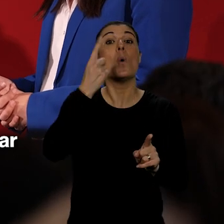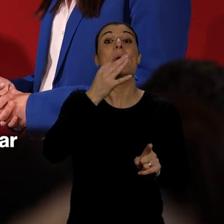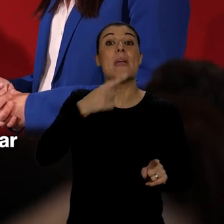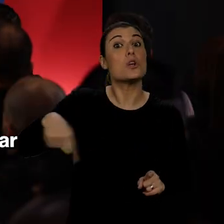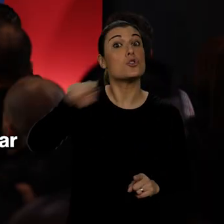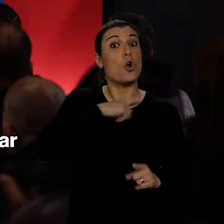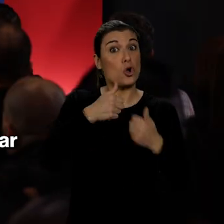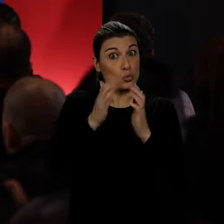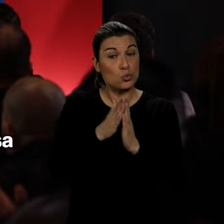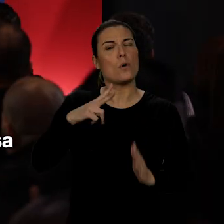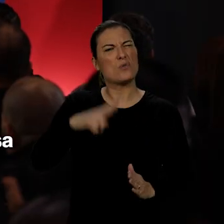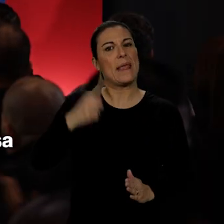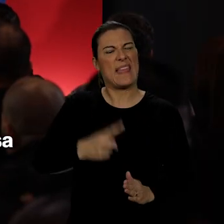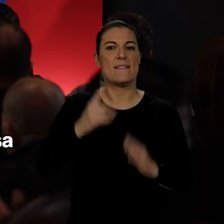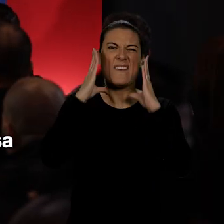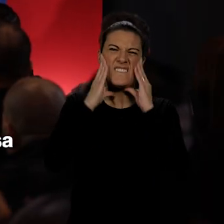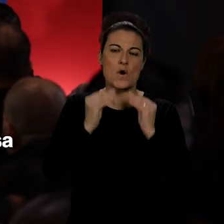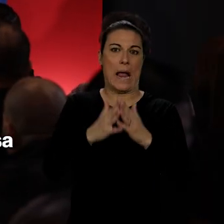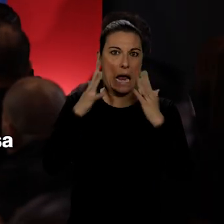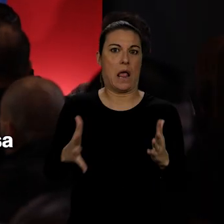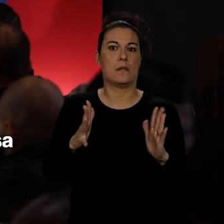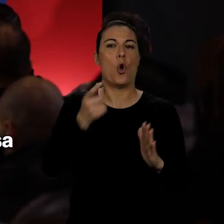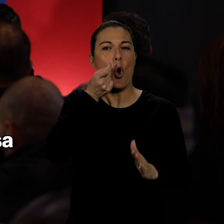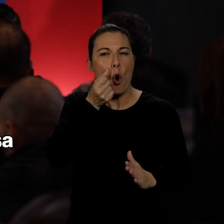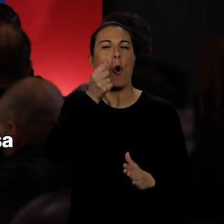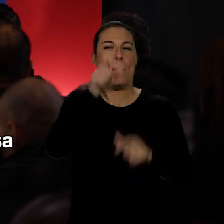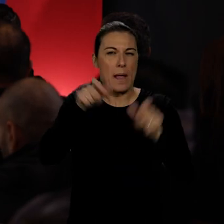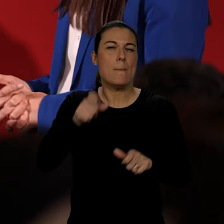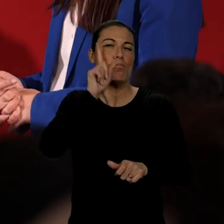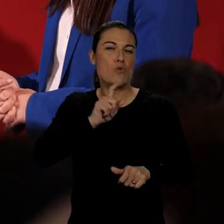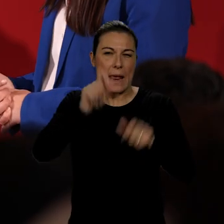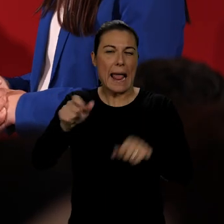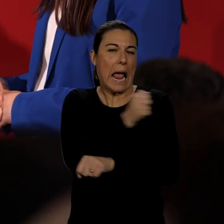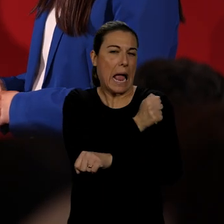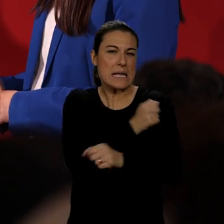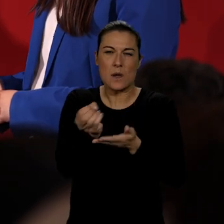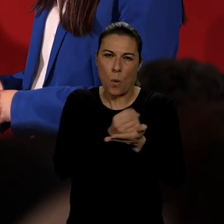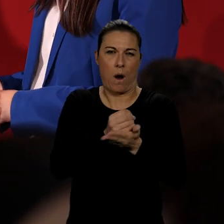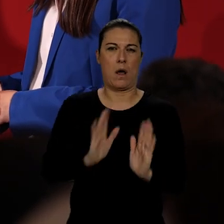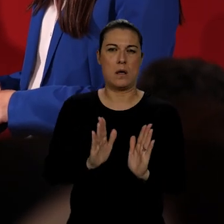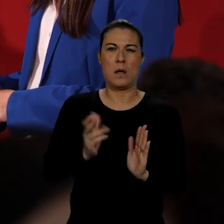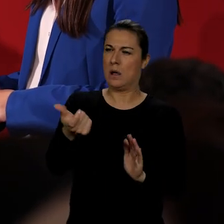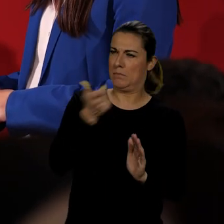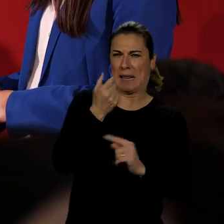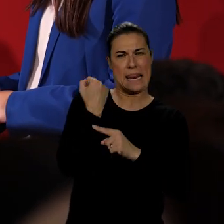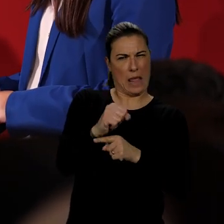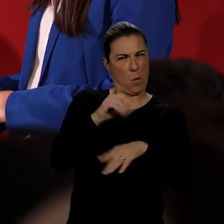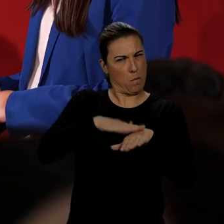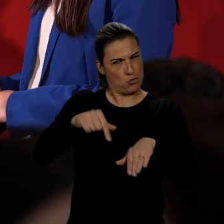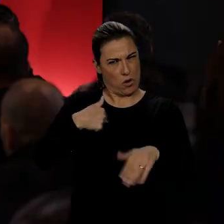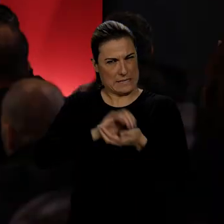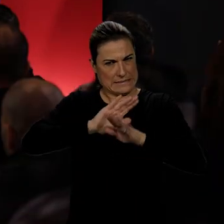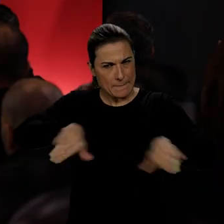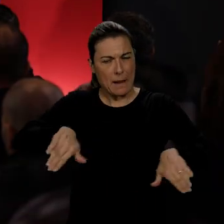portugueses, nos embergonhar de termos homens e mulheres sem casa. E dizerem-nos não na cara porque somos separadas,